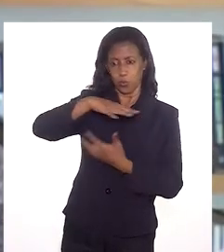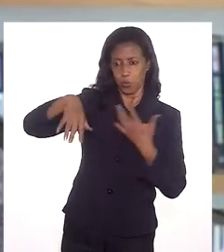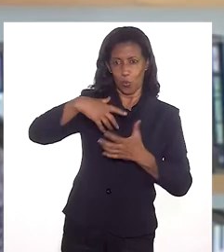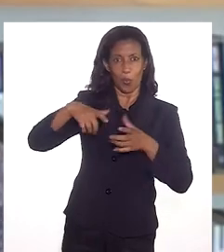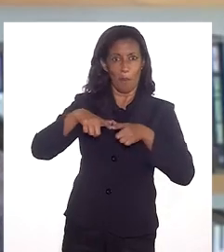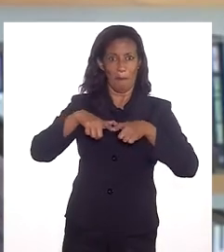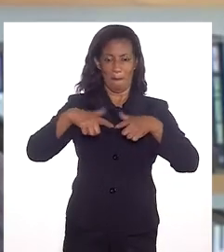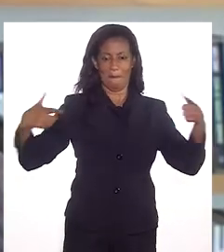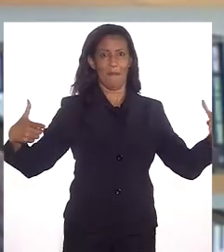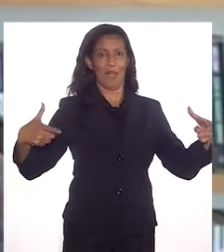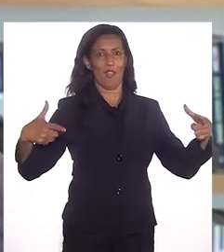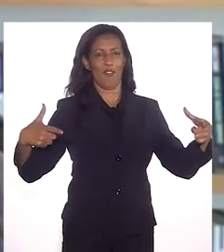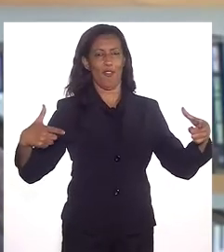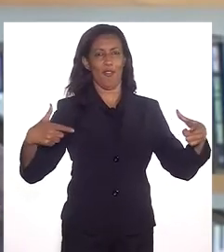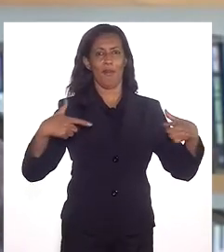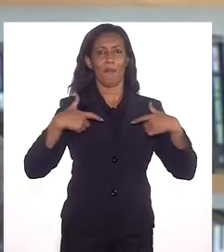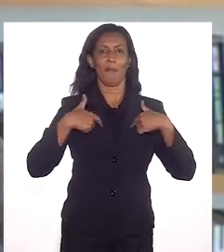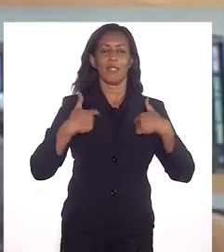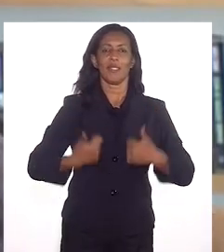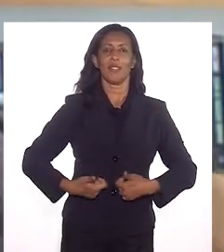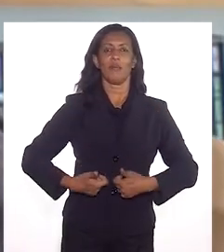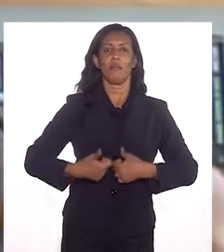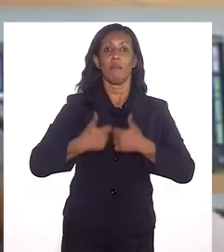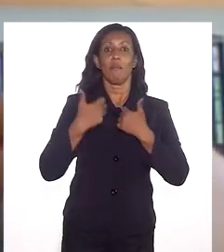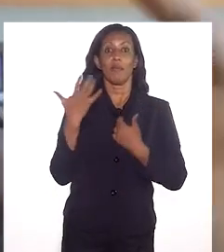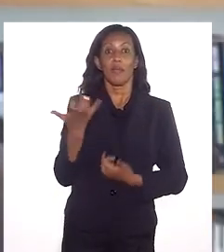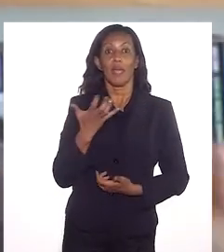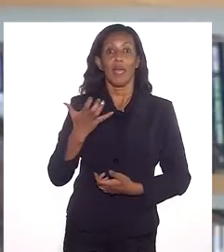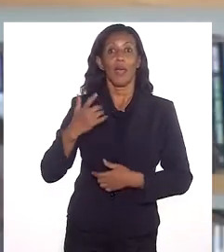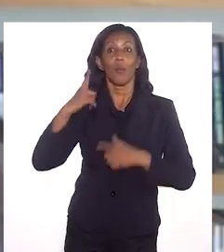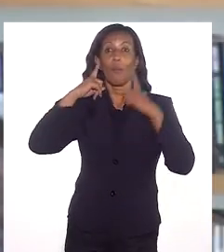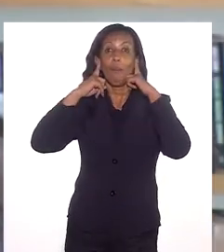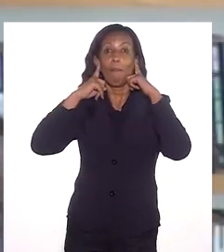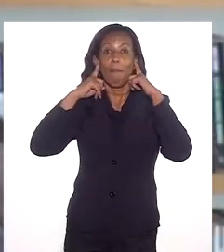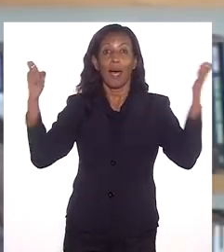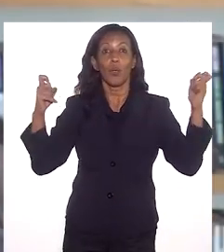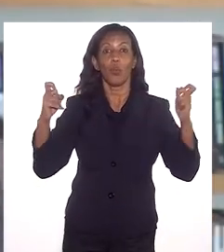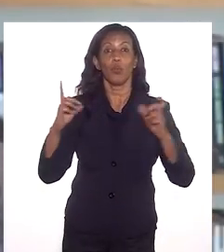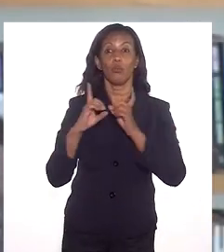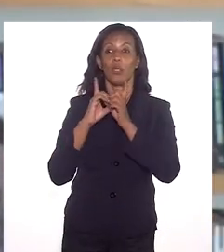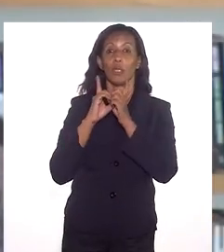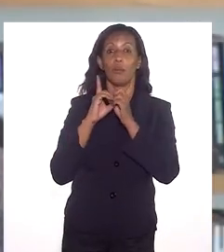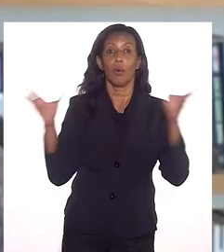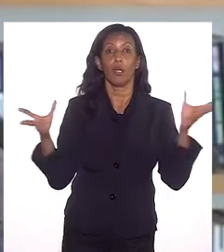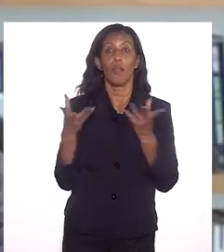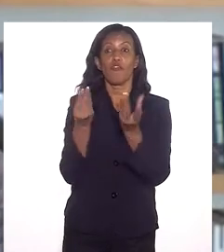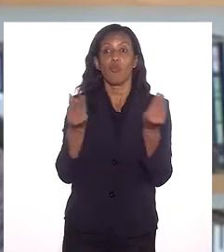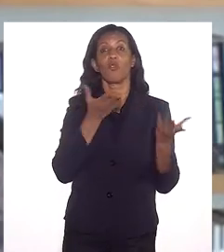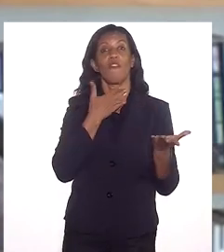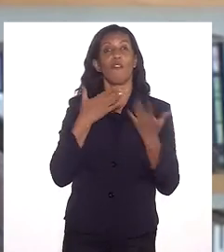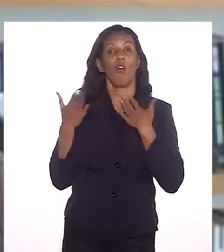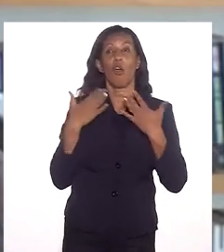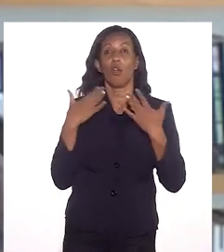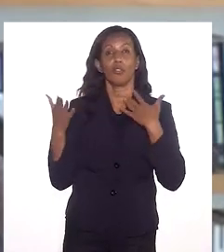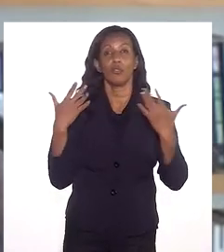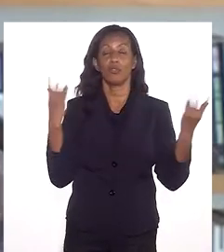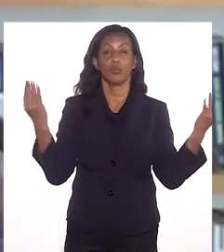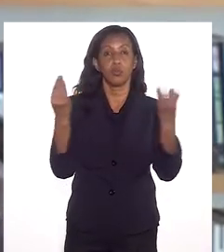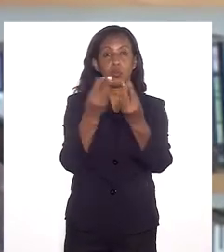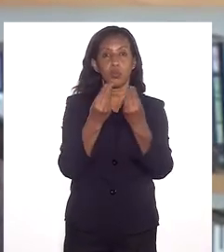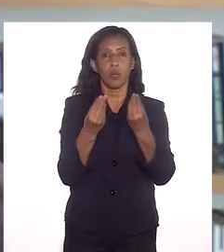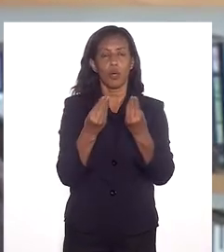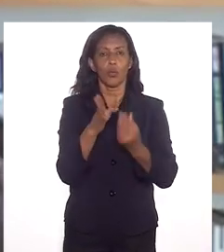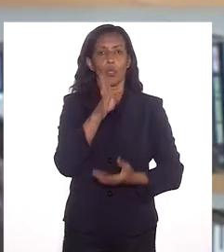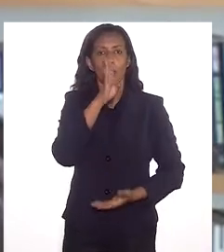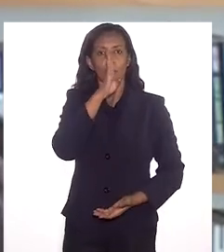o tumulto é maior. Mas eu prefiro mil vezes o barulho dessa democracia, o barulho das muitas vozes,